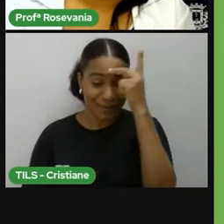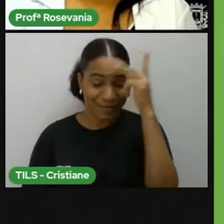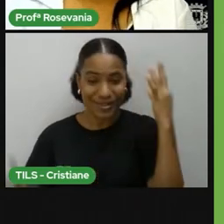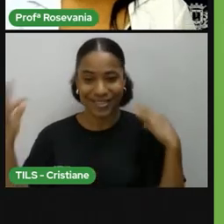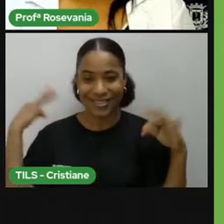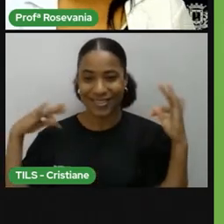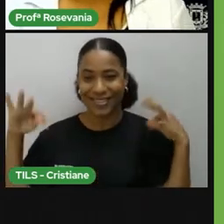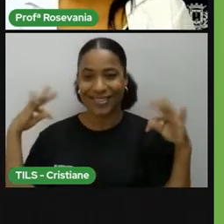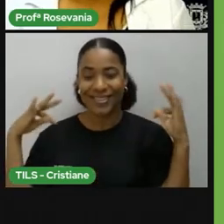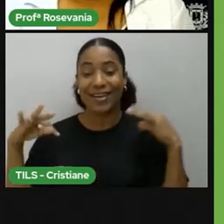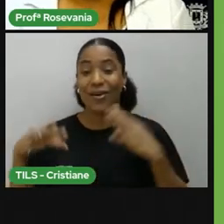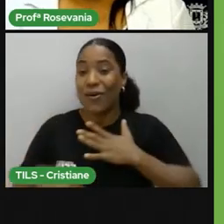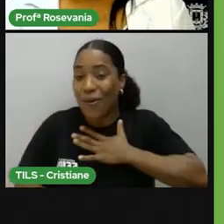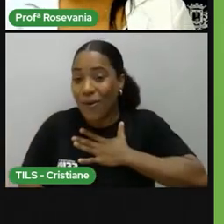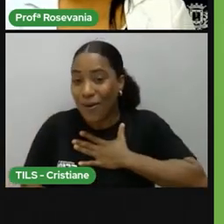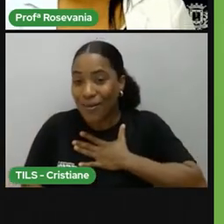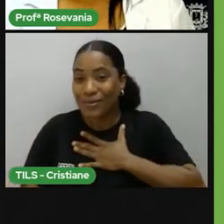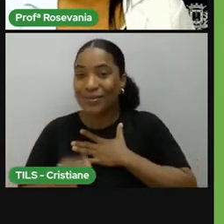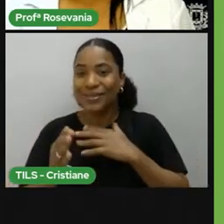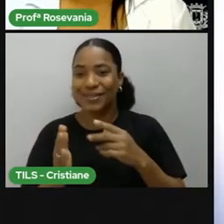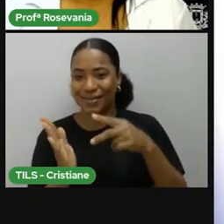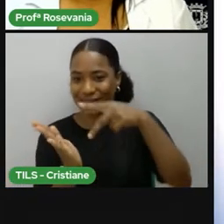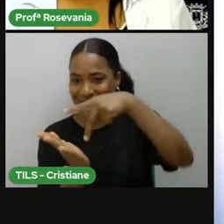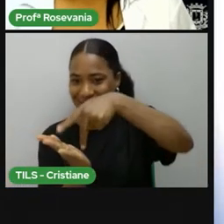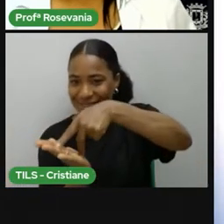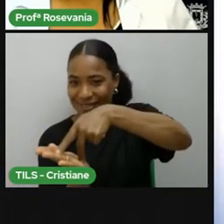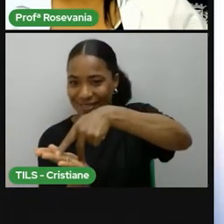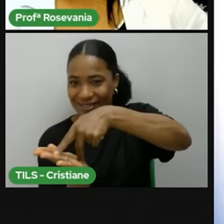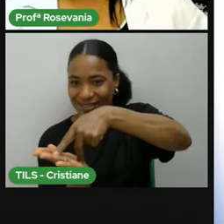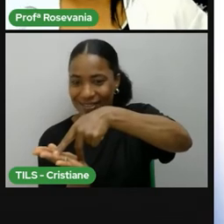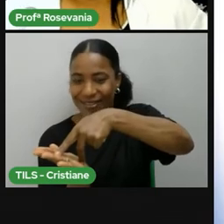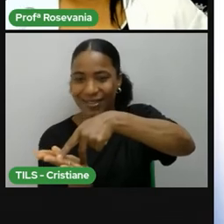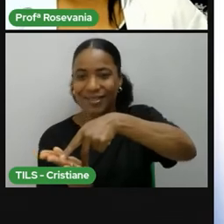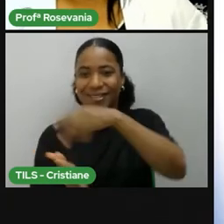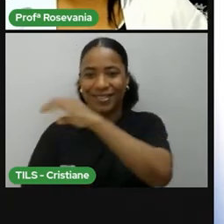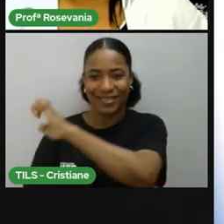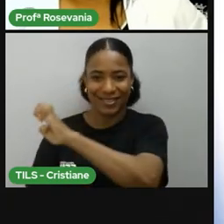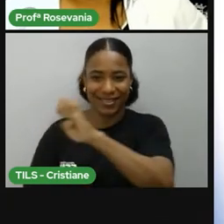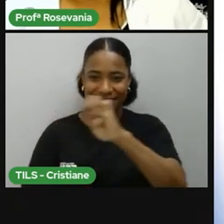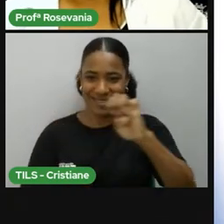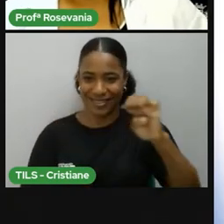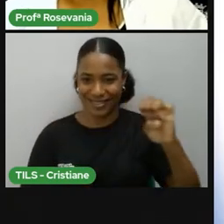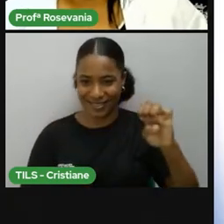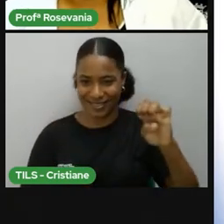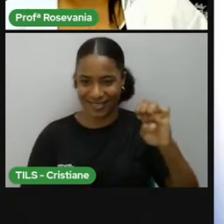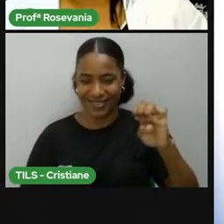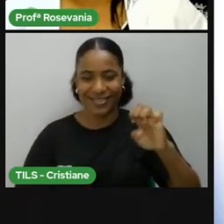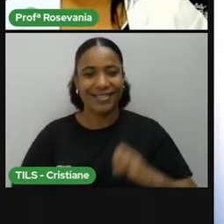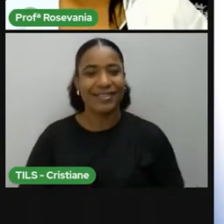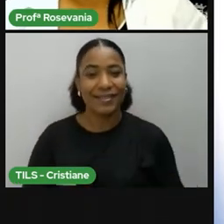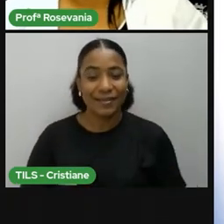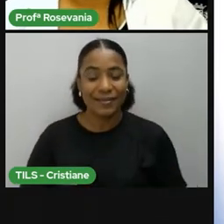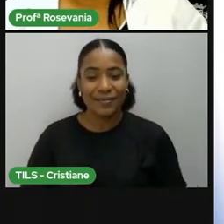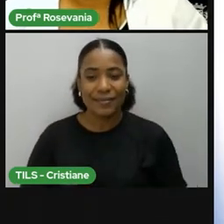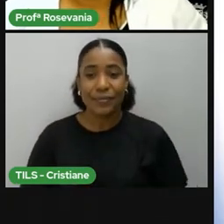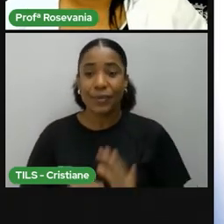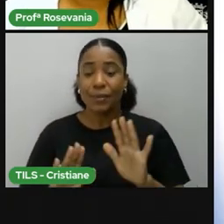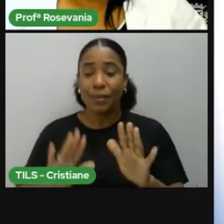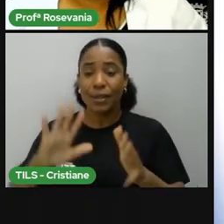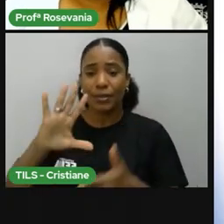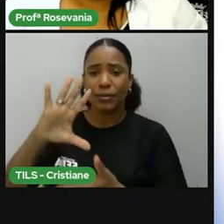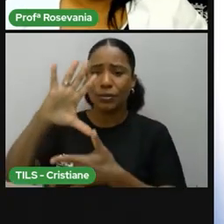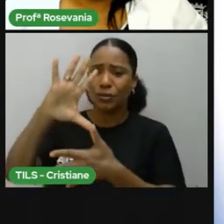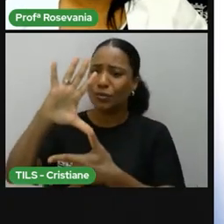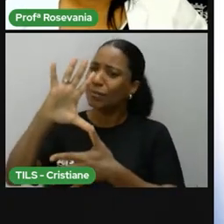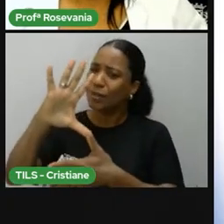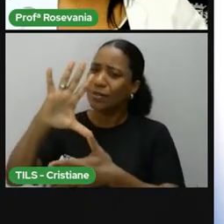outro pé no Hemisfério Sul. Bom, aqui agora no mapa, como é que ela fica mesmo, a junção de todas